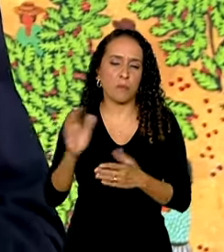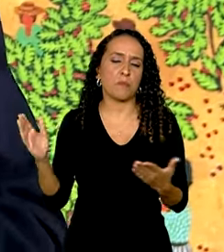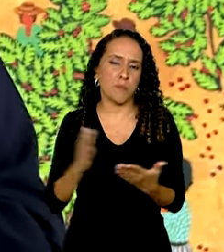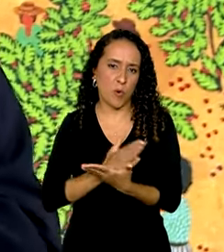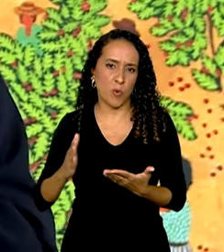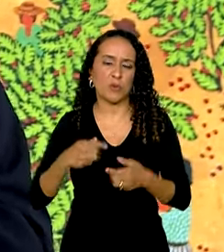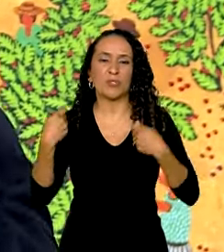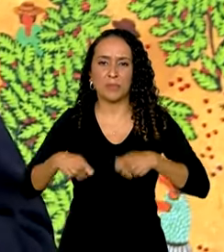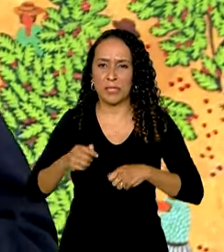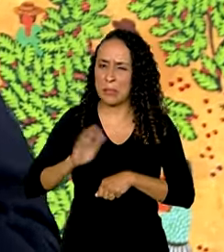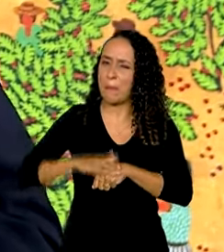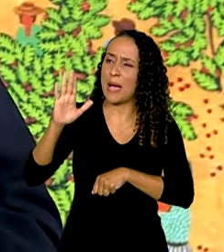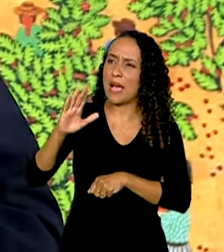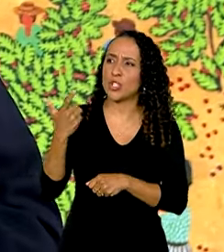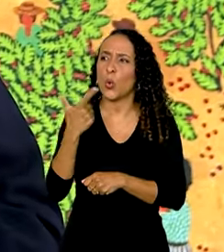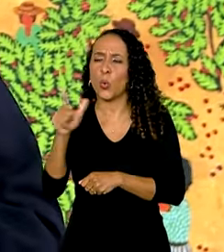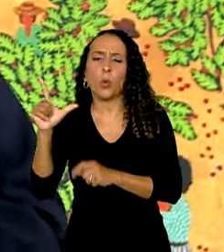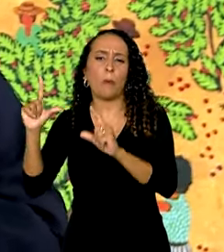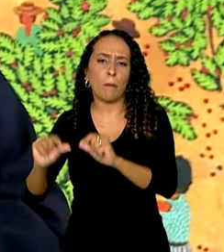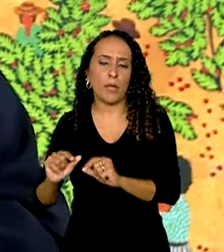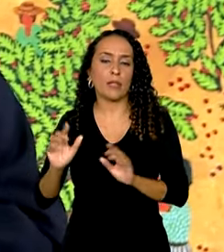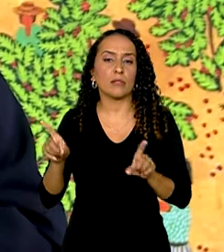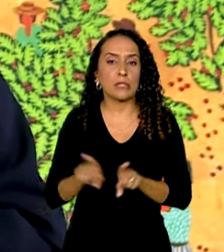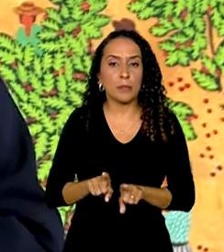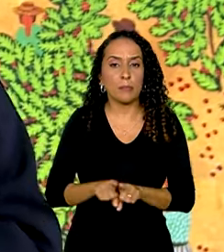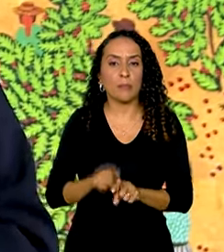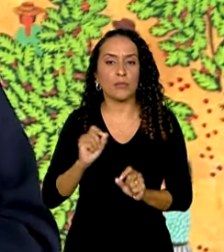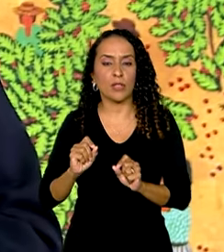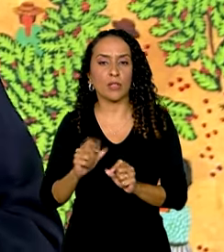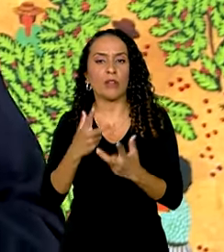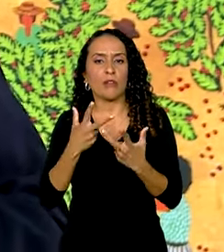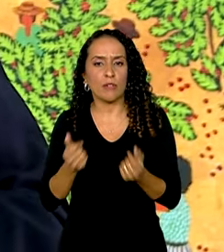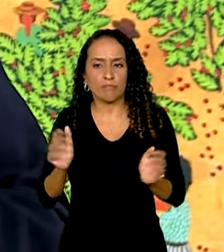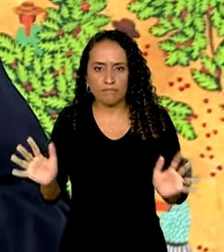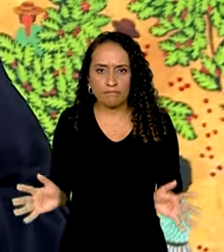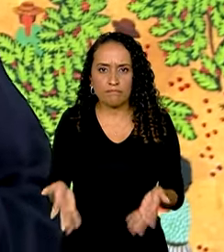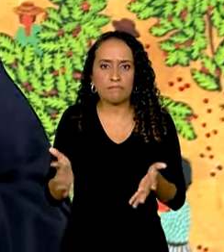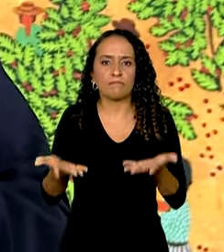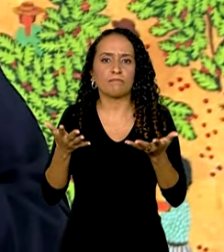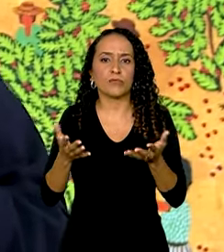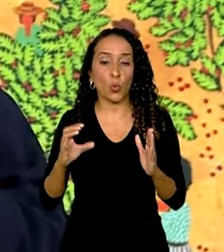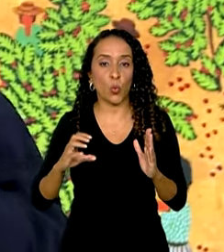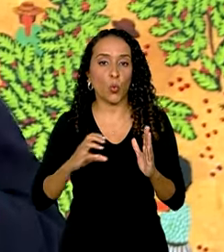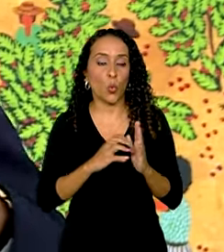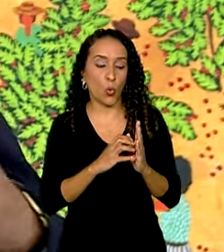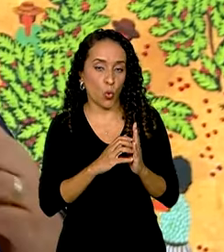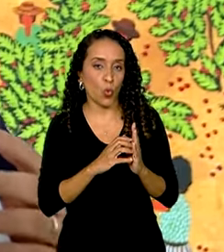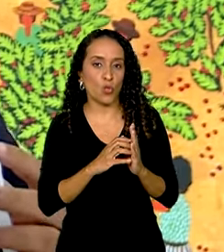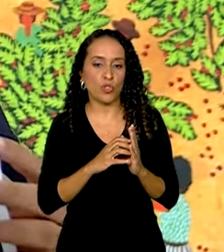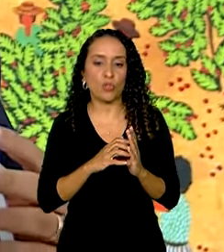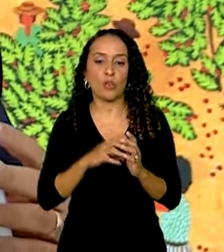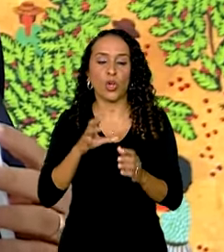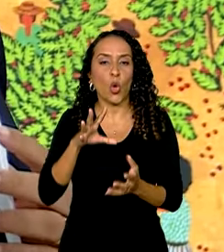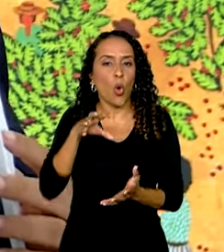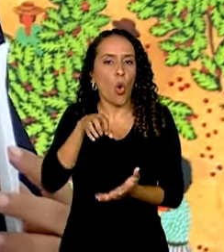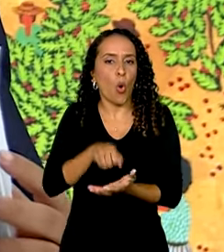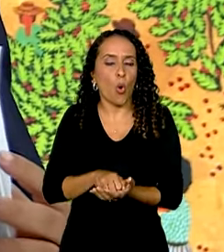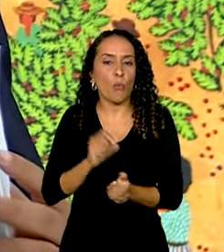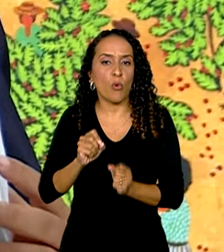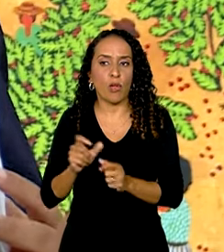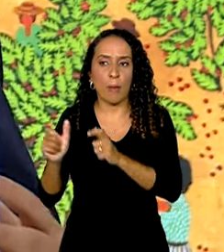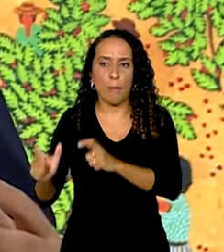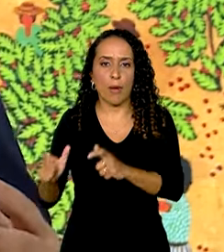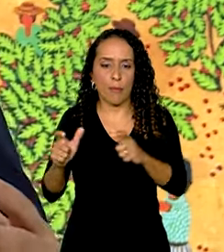precisam mais, outras menos. Nós também vamos estimular com esse concurso que a Caixa ocupe parte do